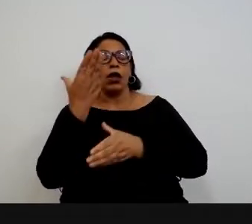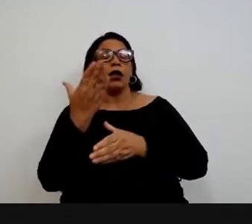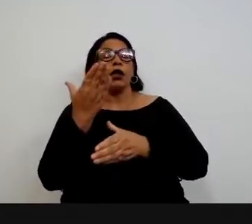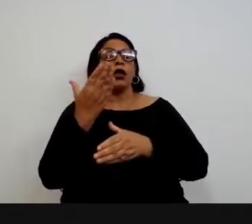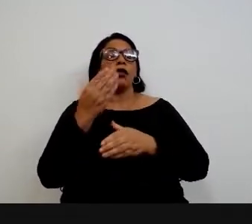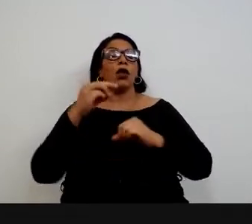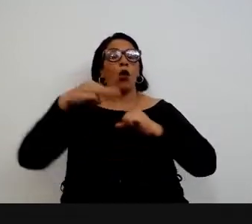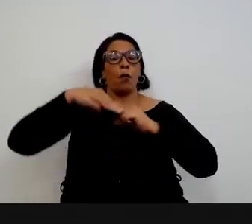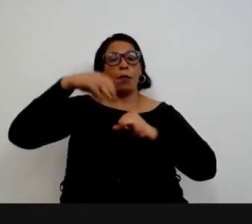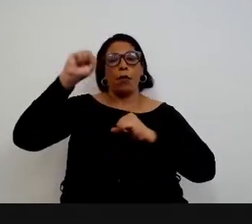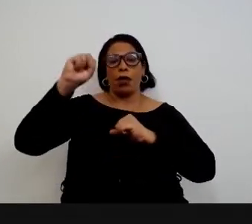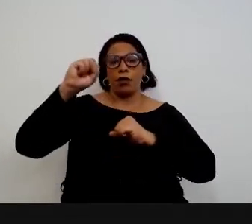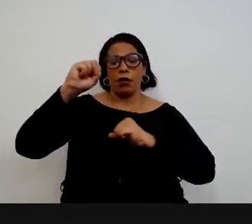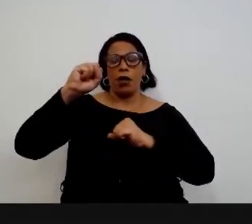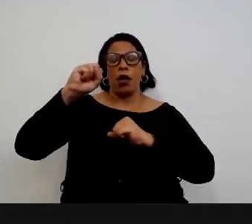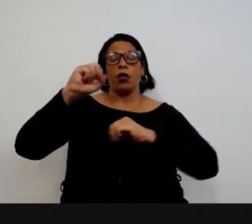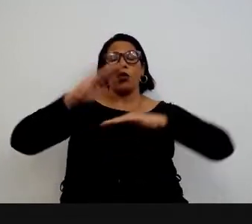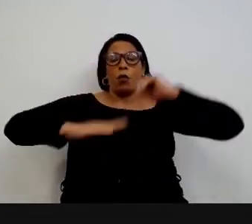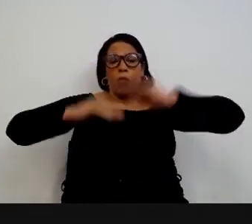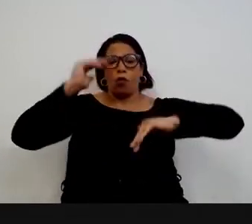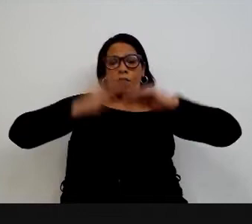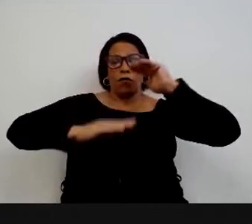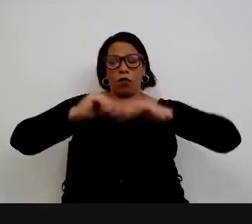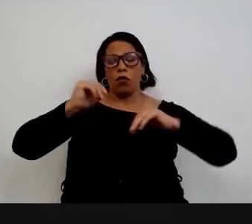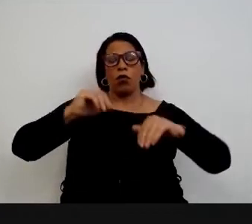nosso mestrado profissional em Poder Legislativo.